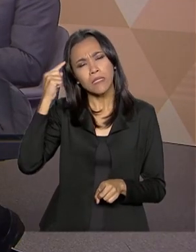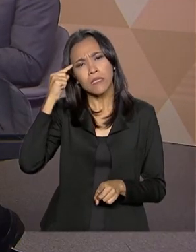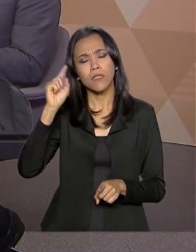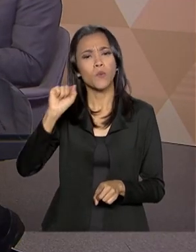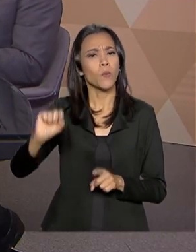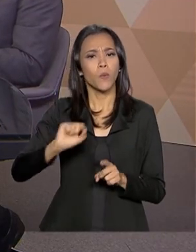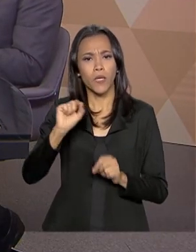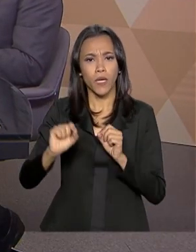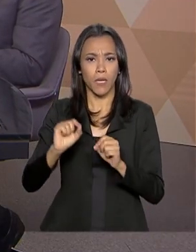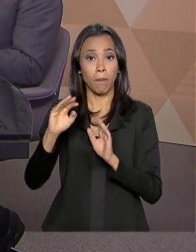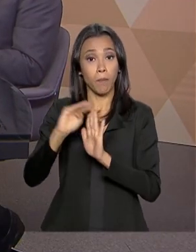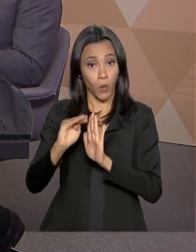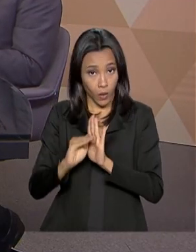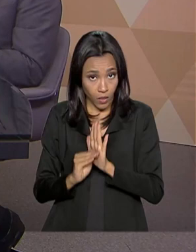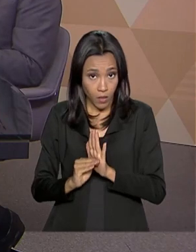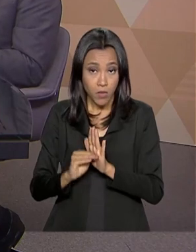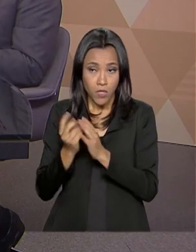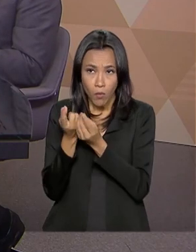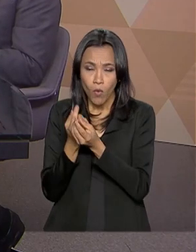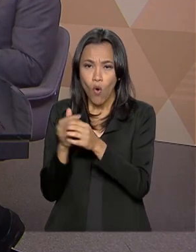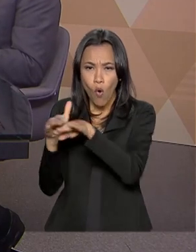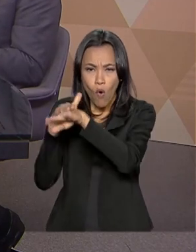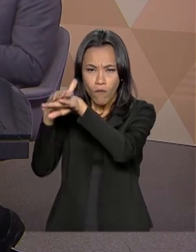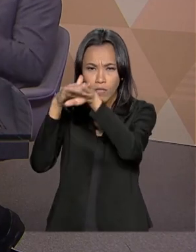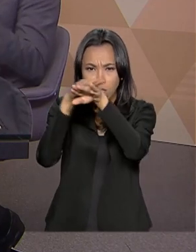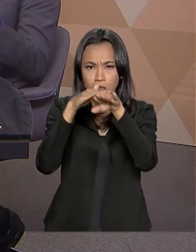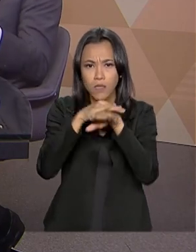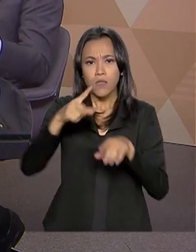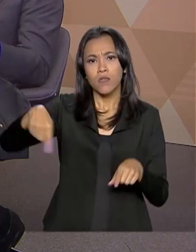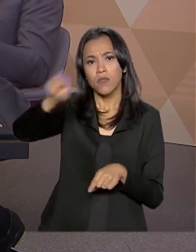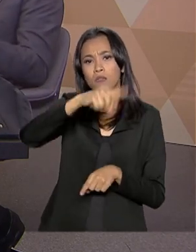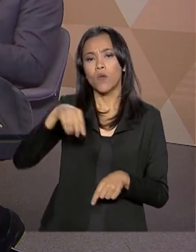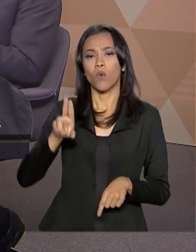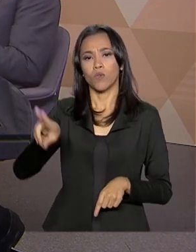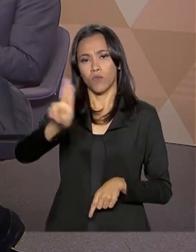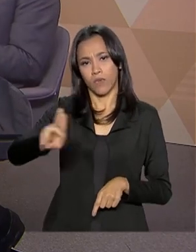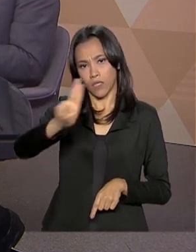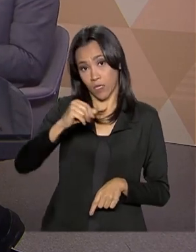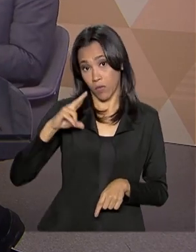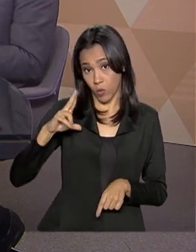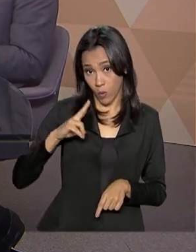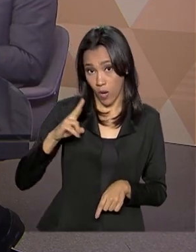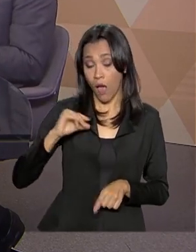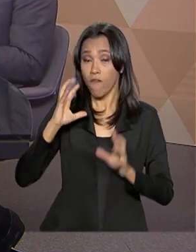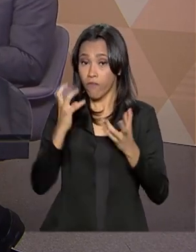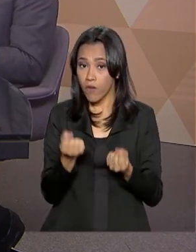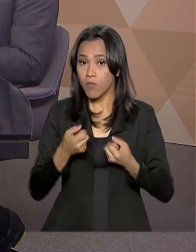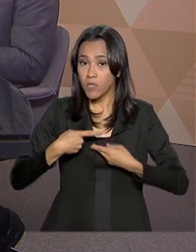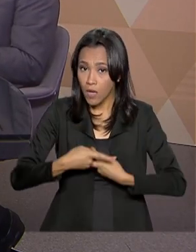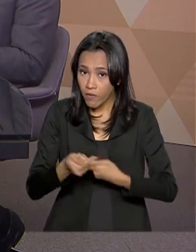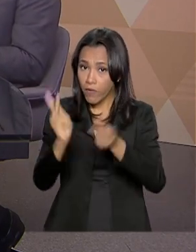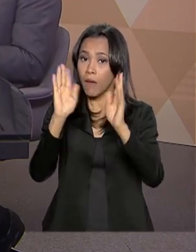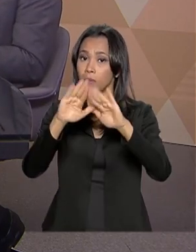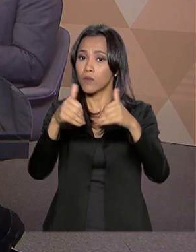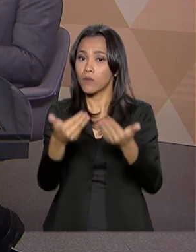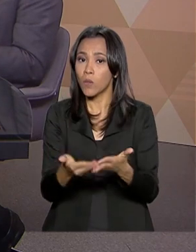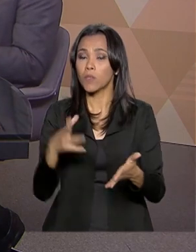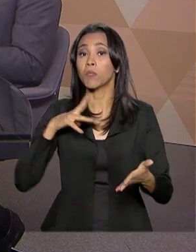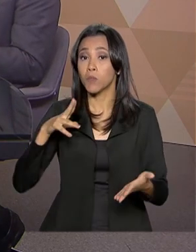complementar isso. Estamos negociando com as universidades privadas, e vamos também levar essa discussão para as escolas privadas,